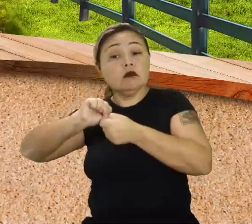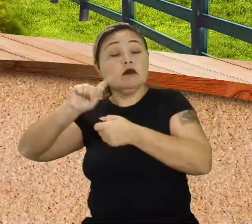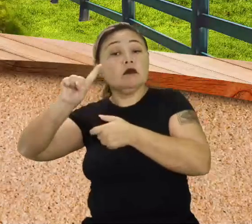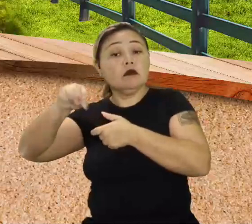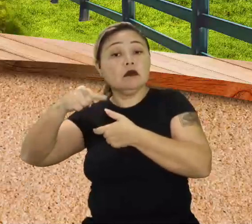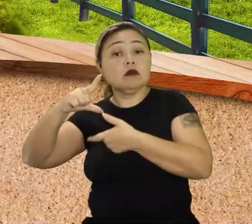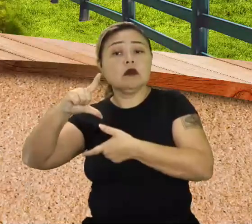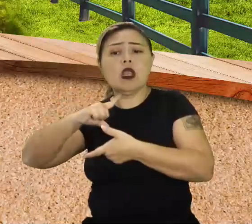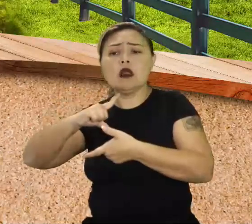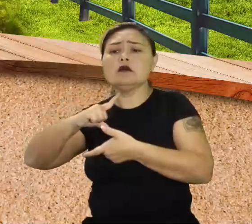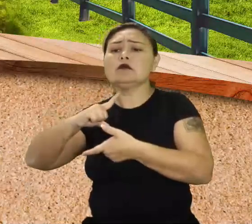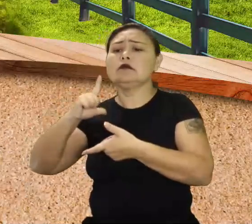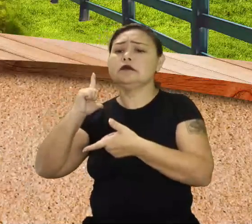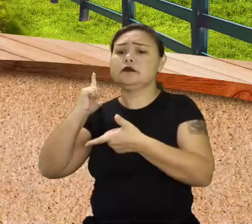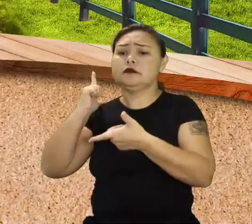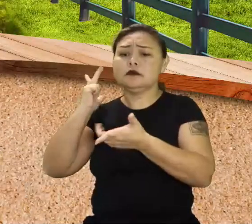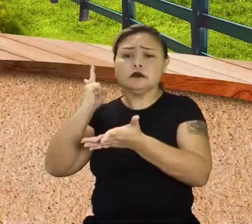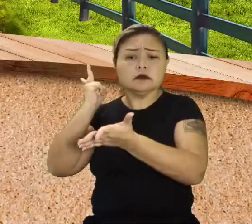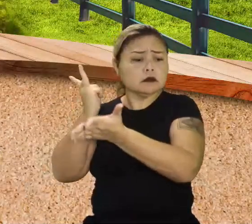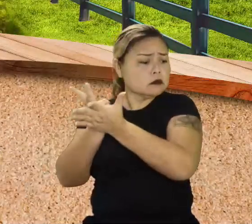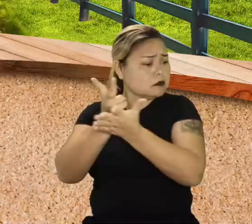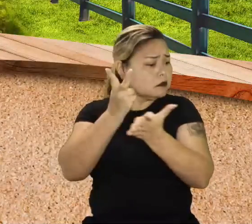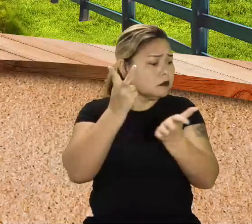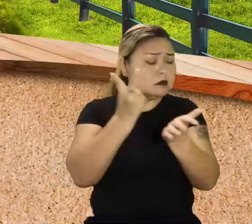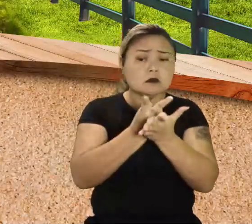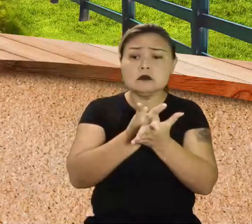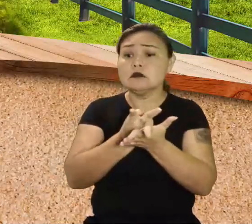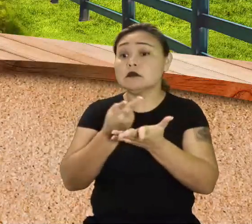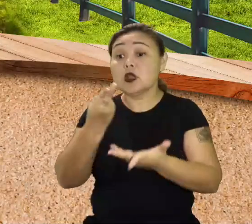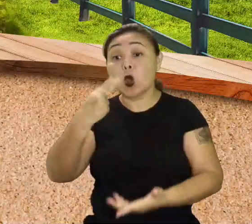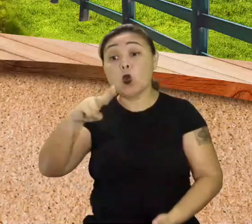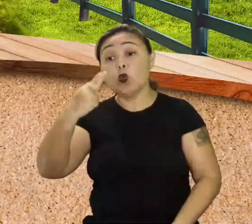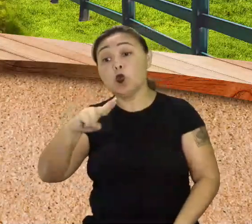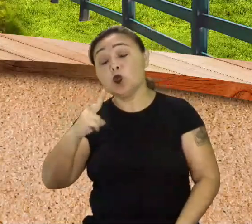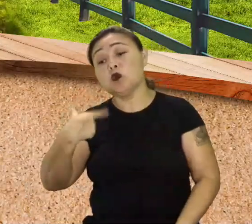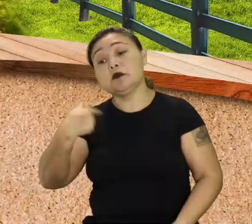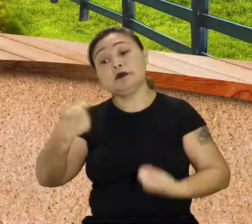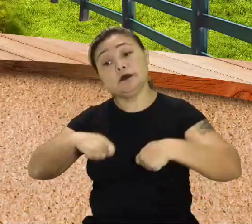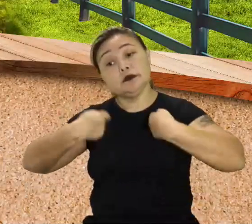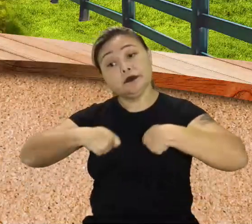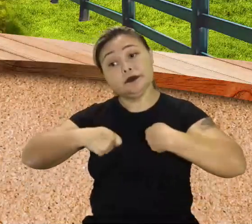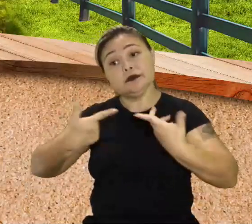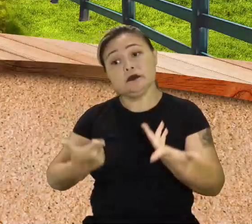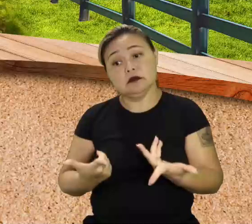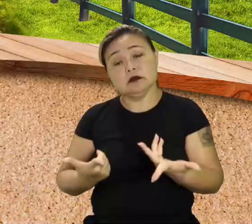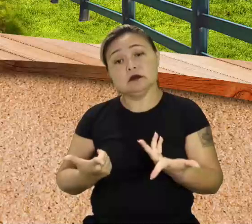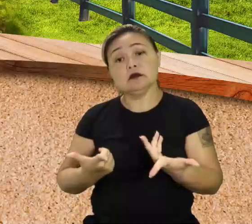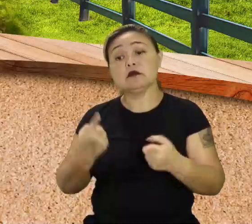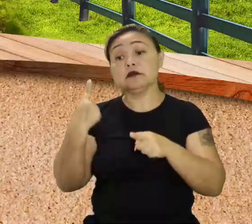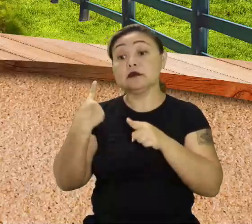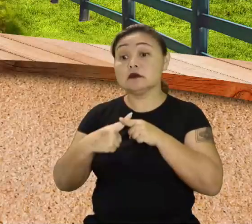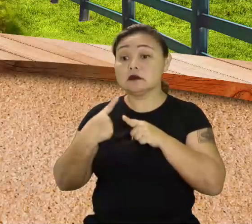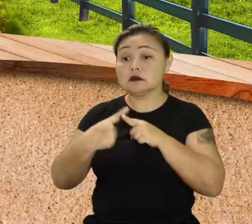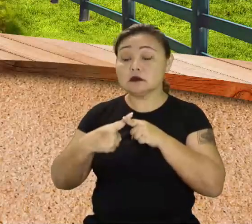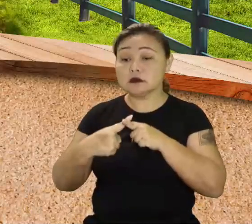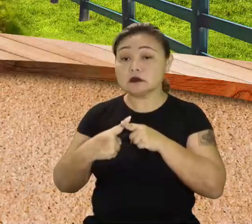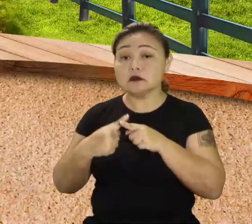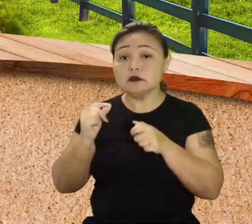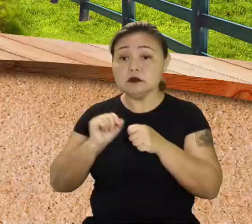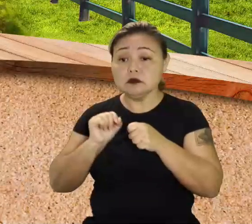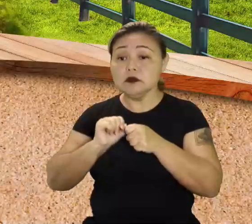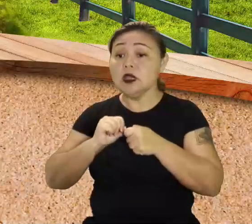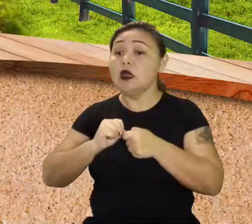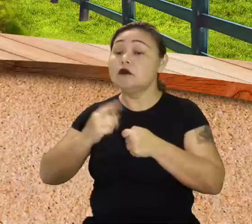tenham as mesmas exigências nutricionais. Por quê? Isso facilita com que o solo se